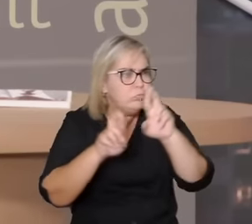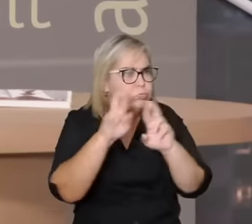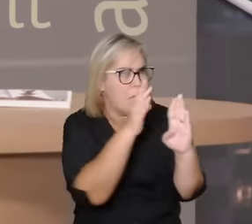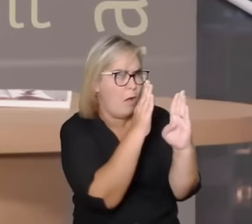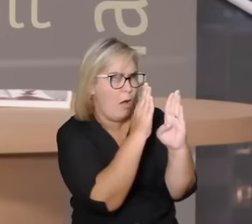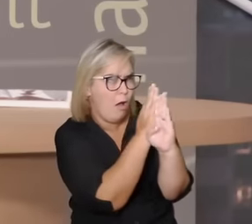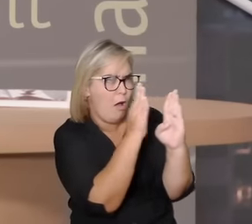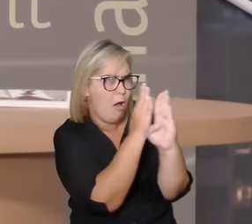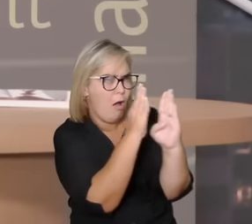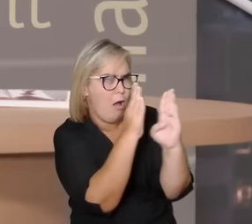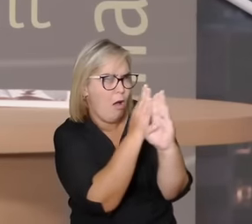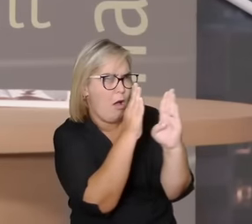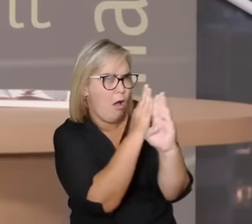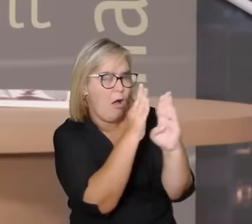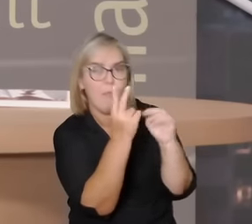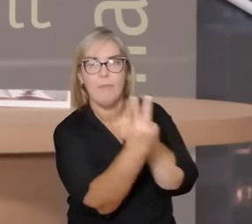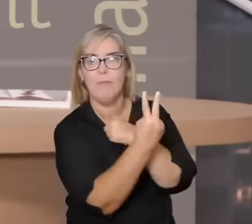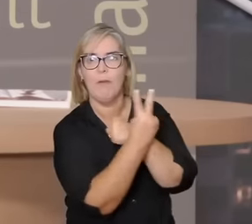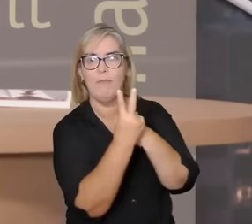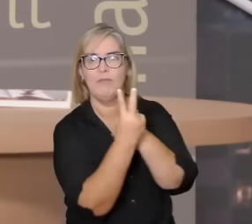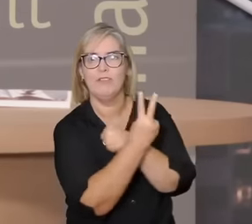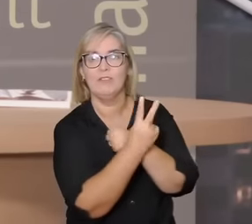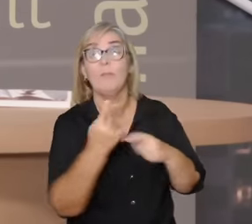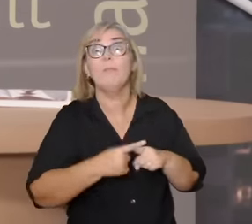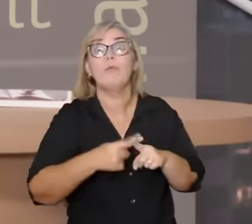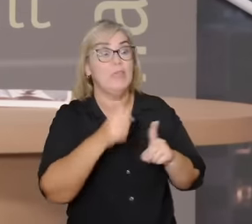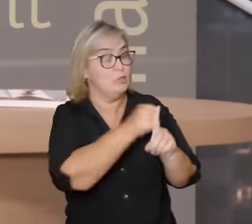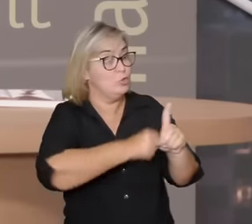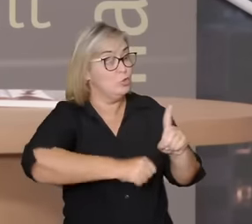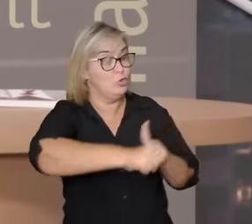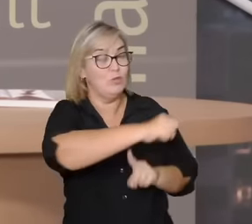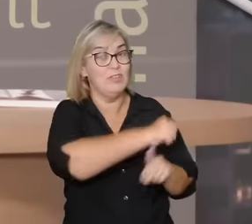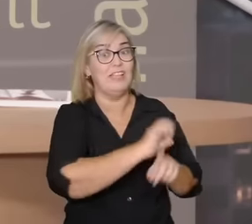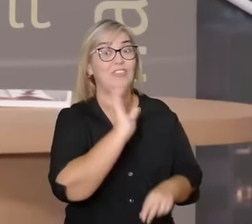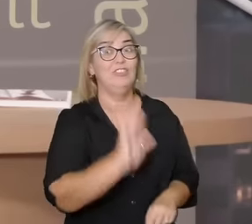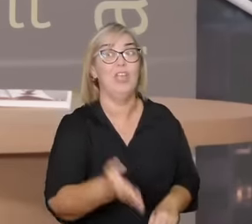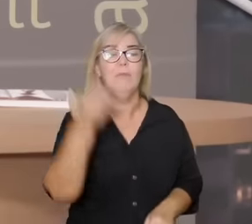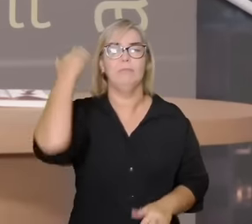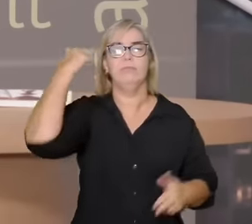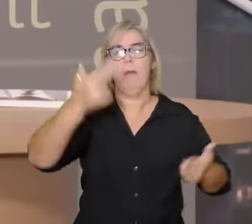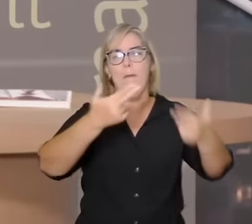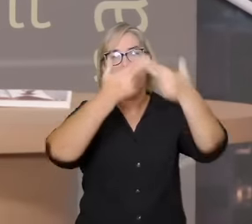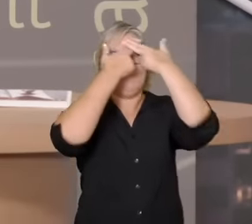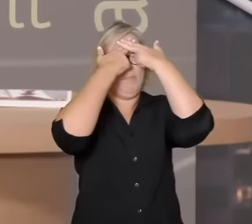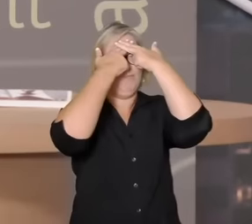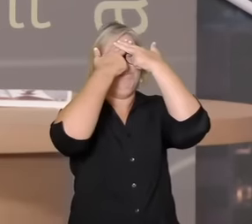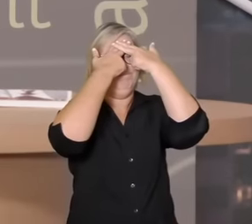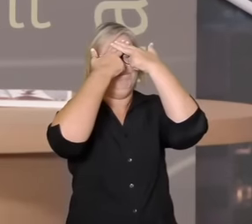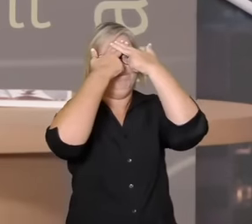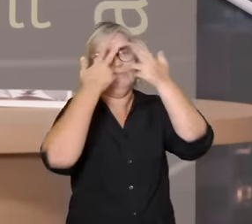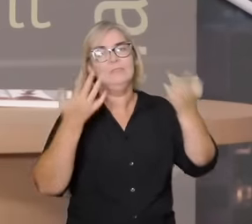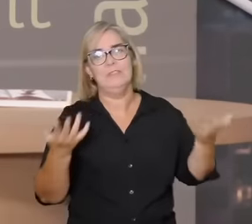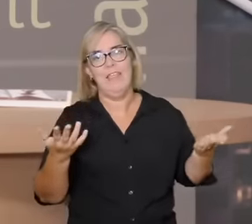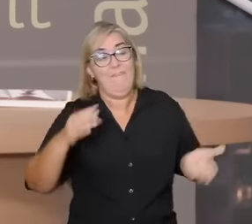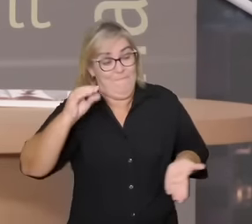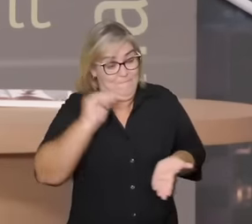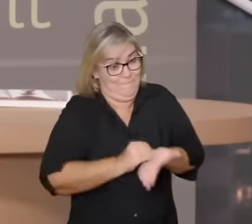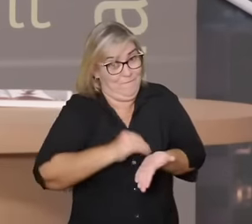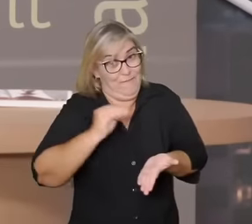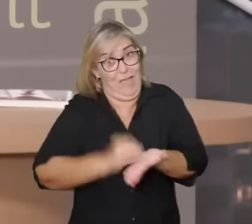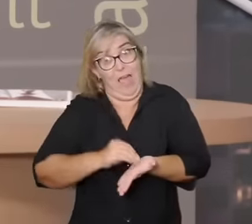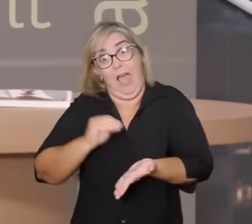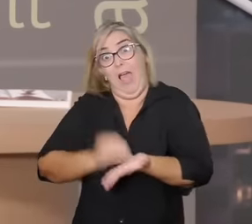por que razão são sociedades estão marcadas por uma teoria da escassez tem pouco